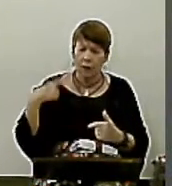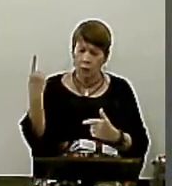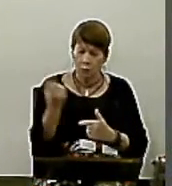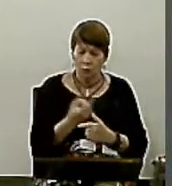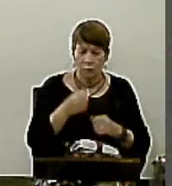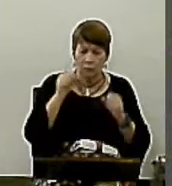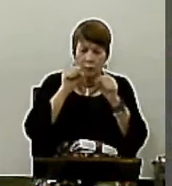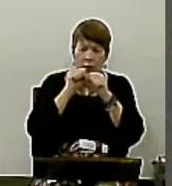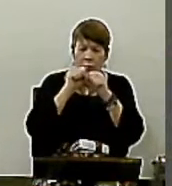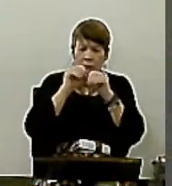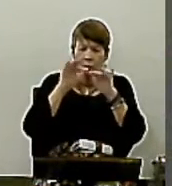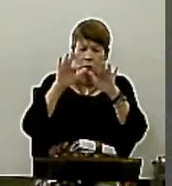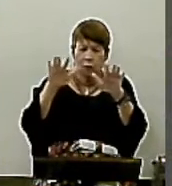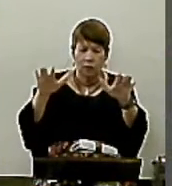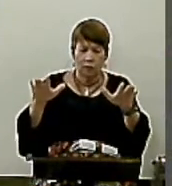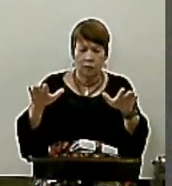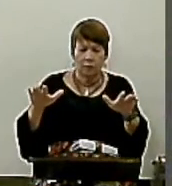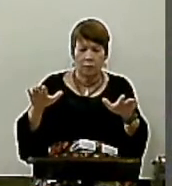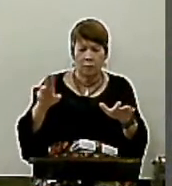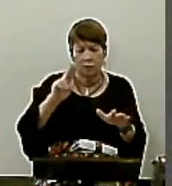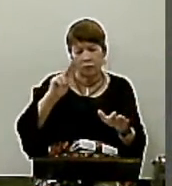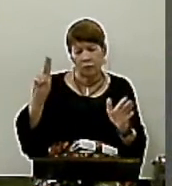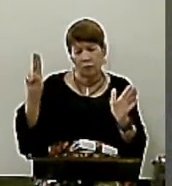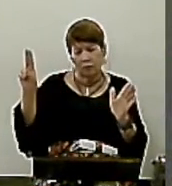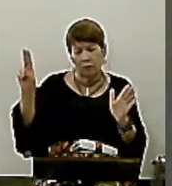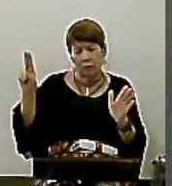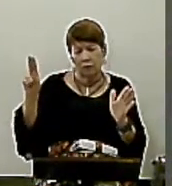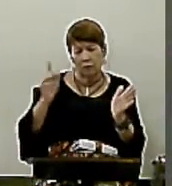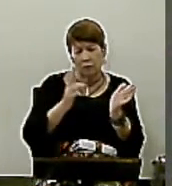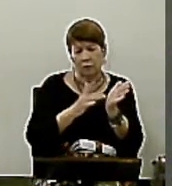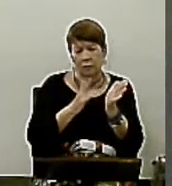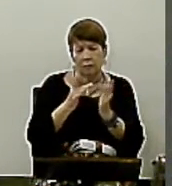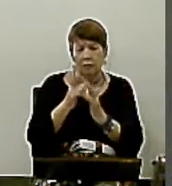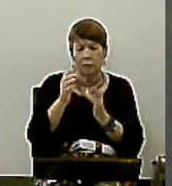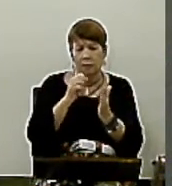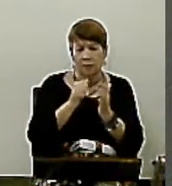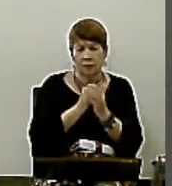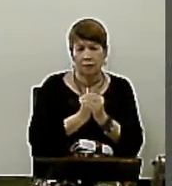no nome santo do Senhor Jesus, amém.